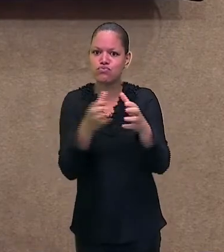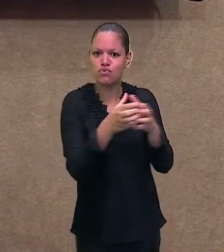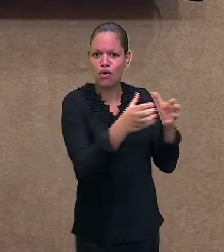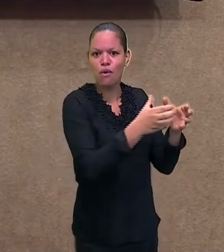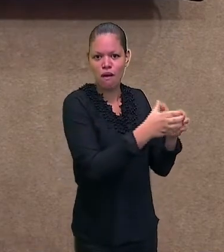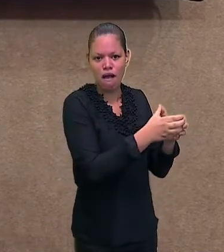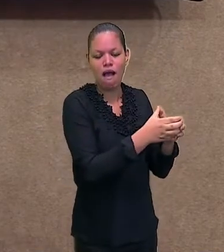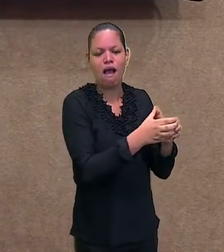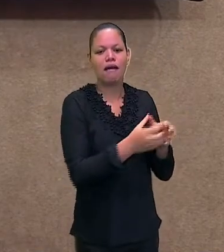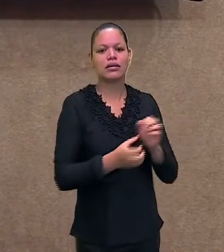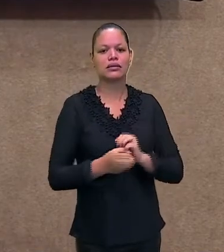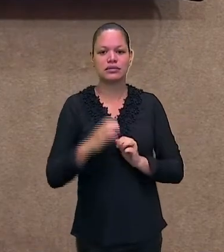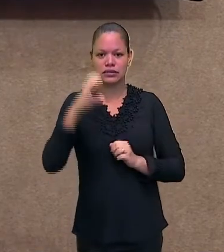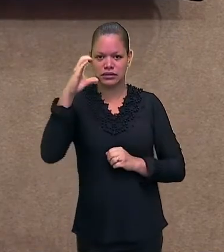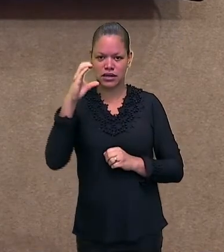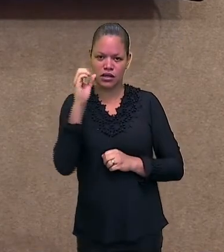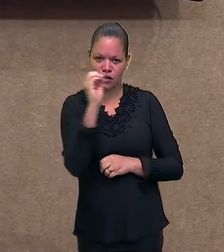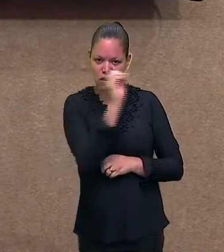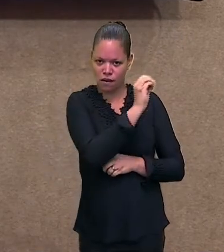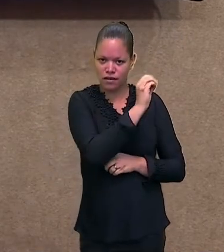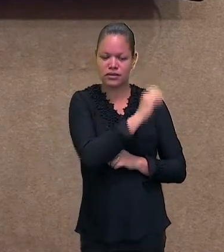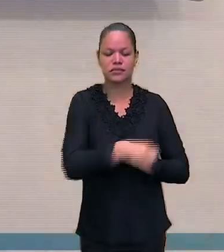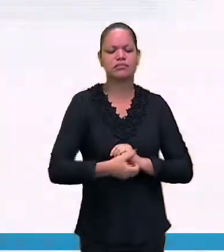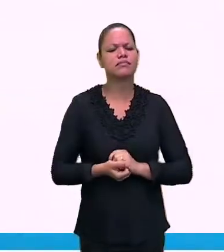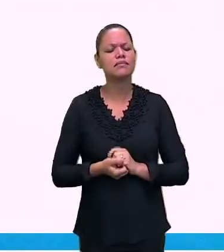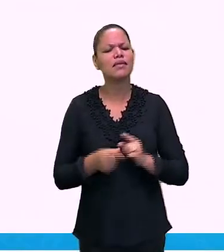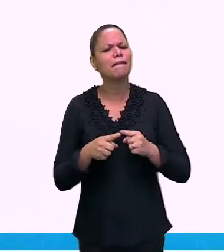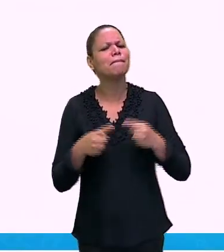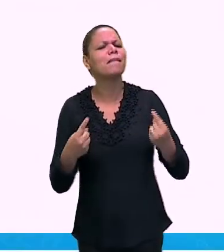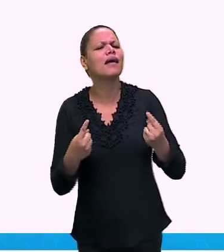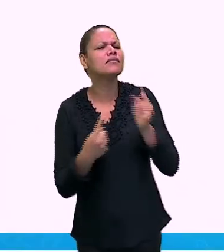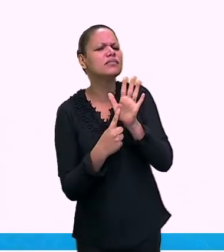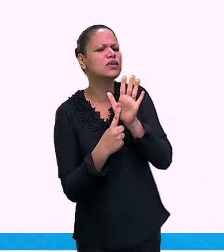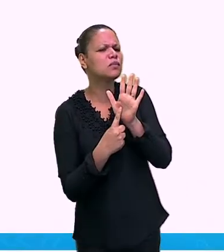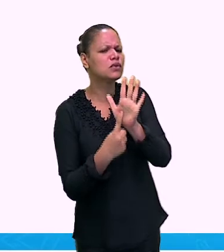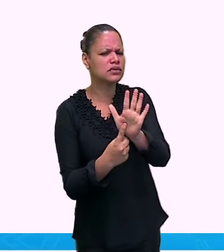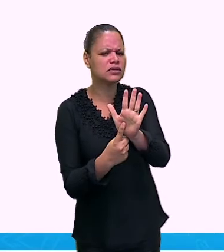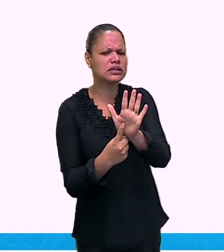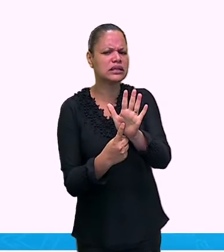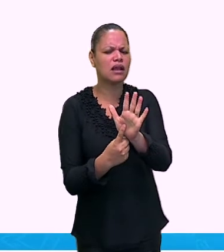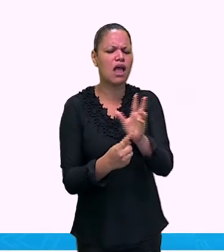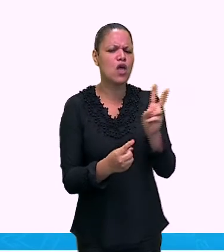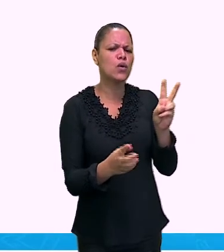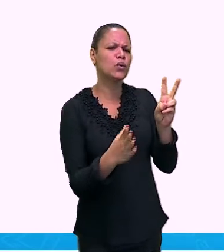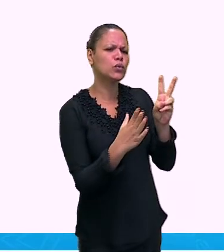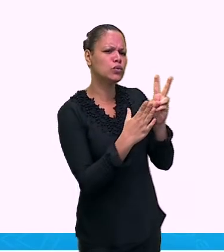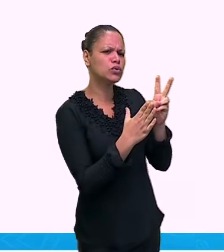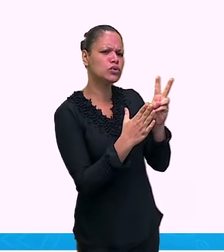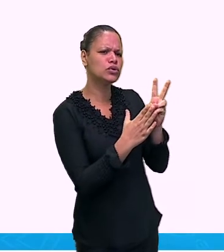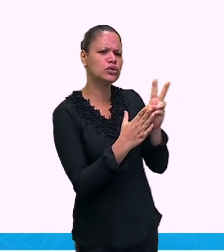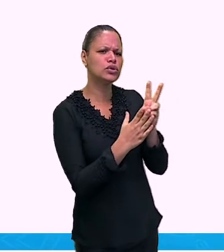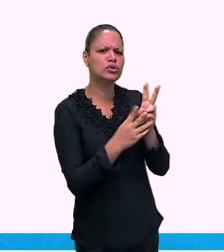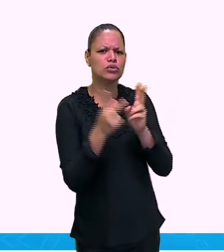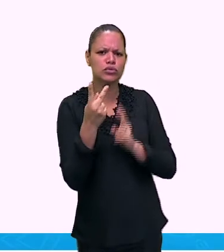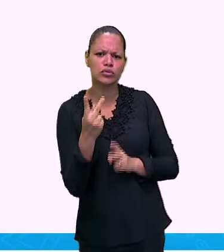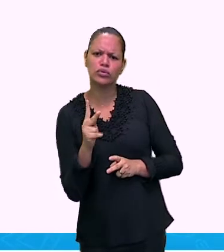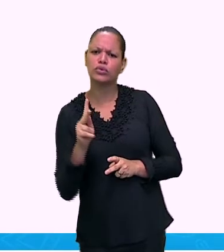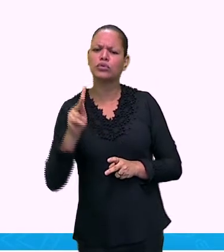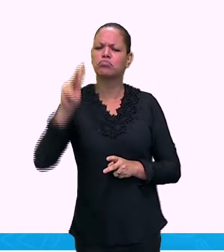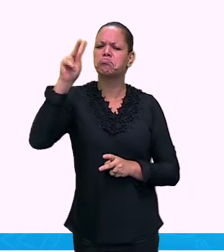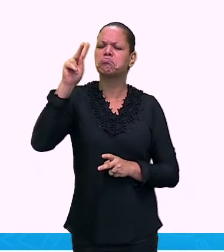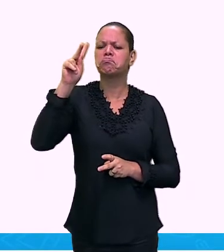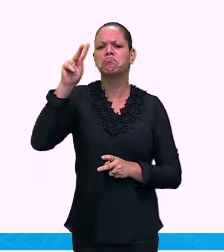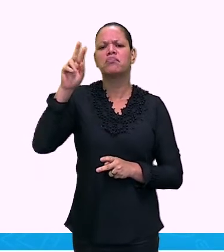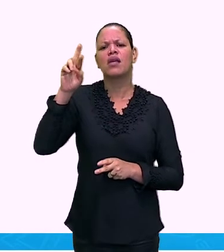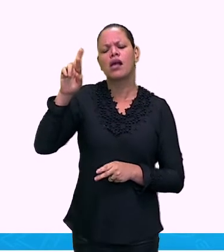os índios Krenak? Por causa dessa imagem aí. Os índios em nossa região. Botocudos.